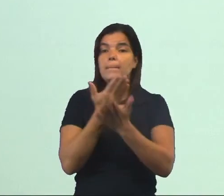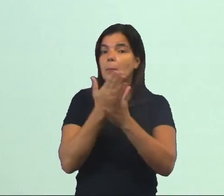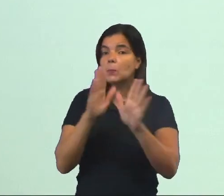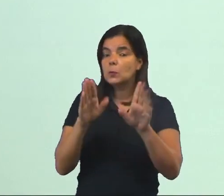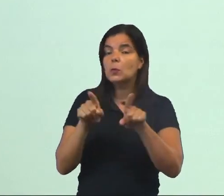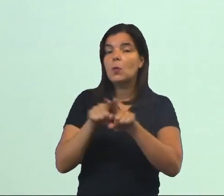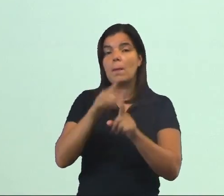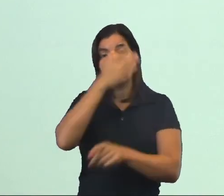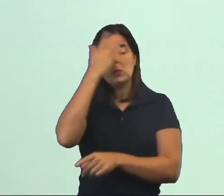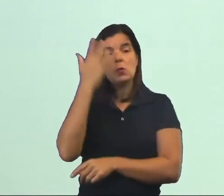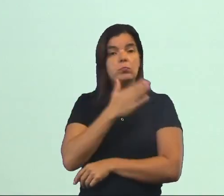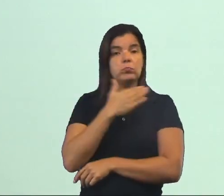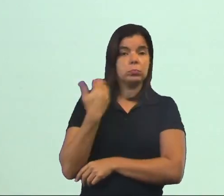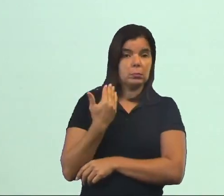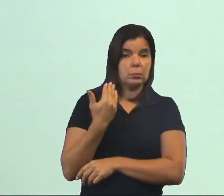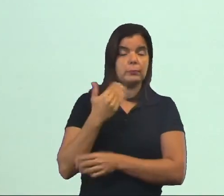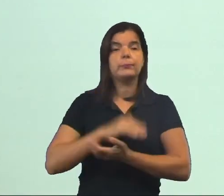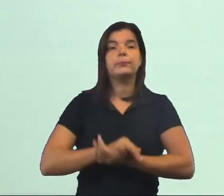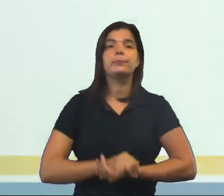para a pessoa vir a óbito.